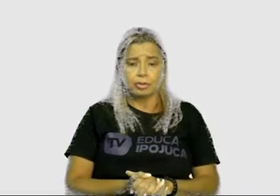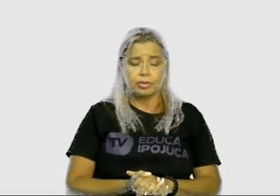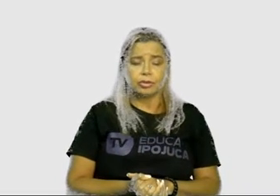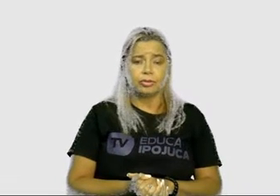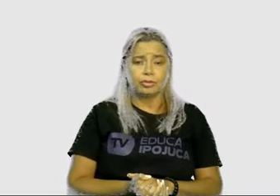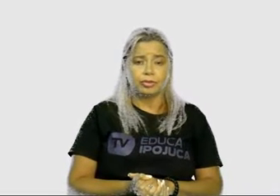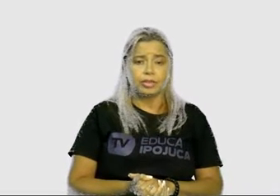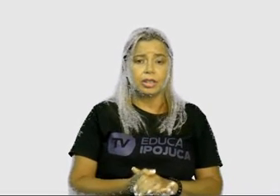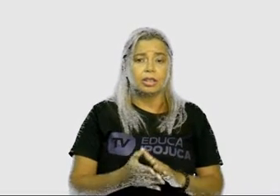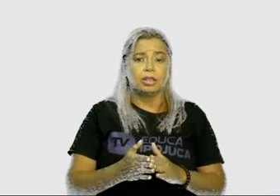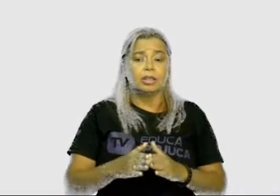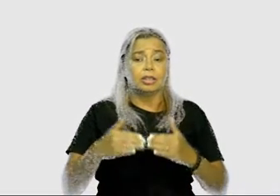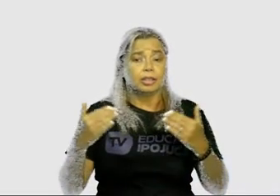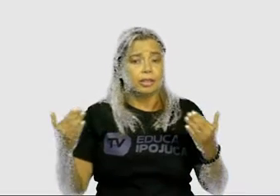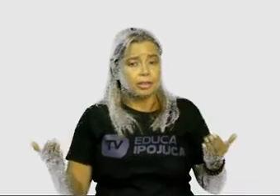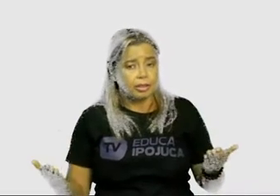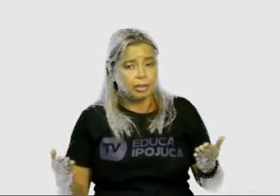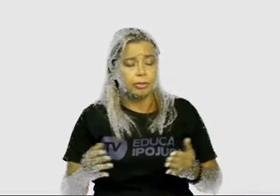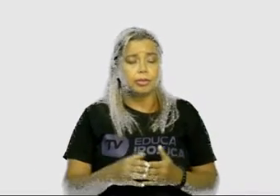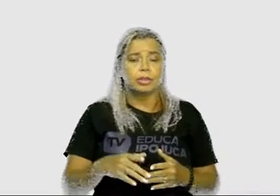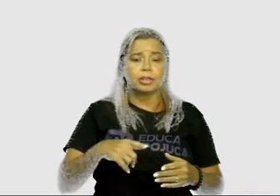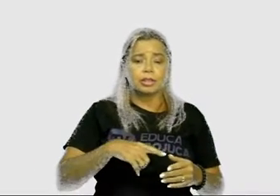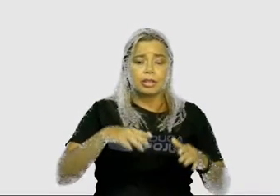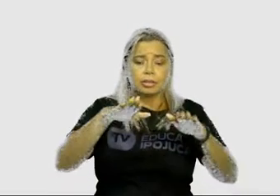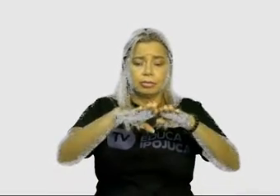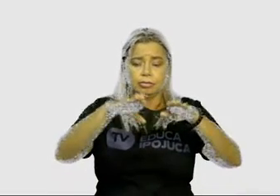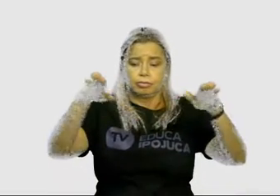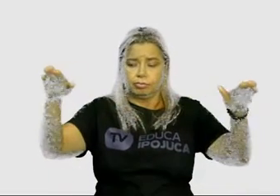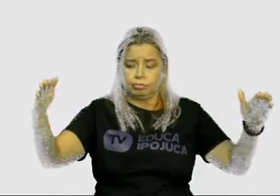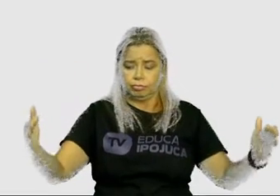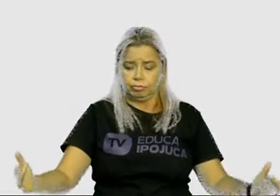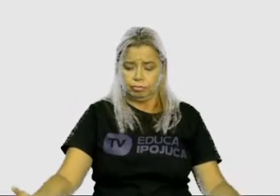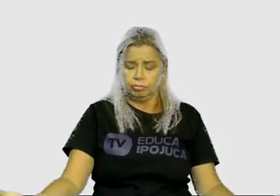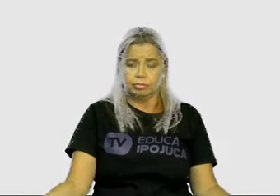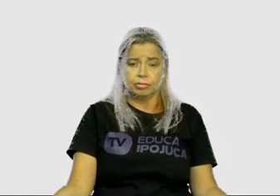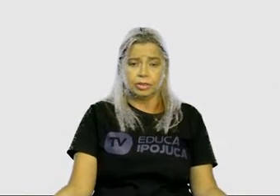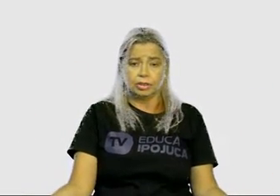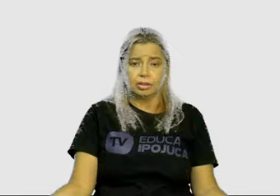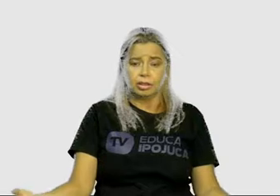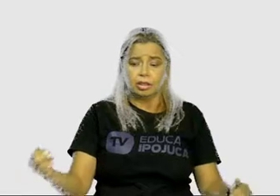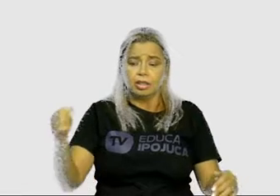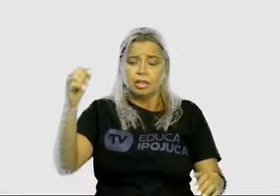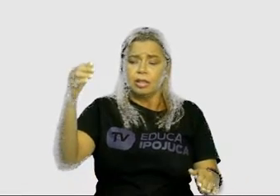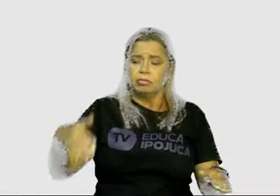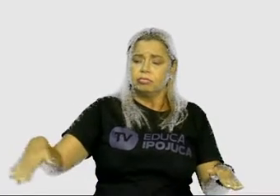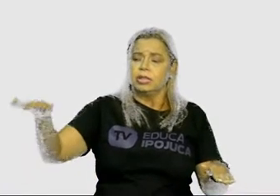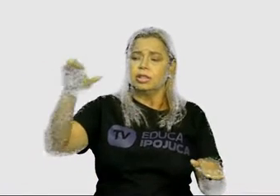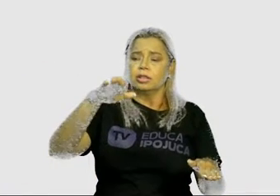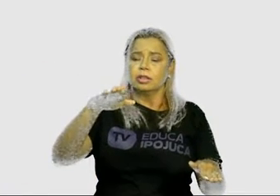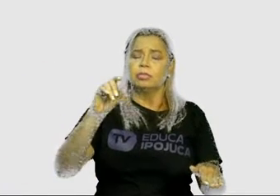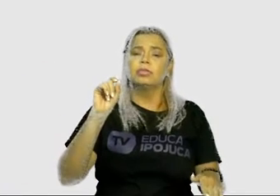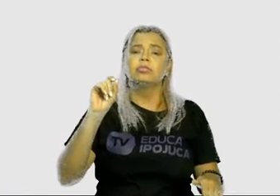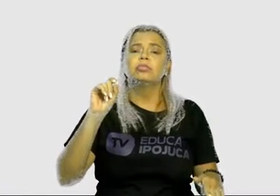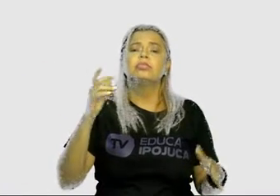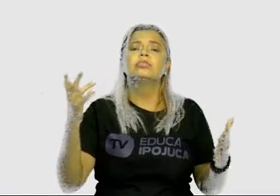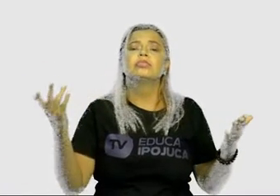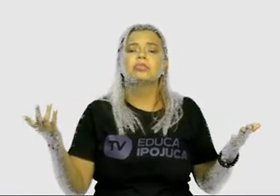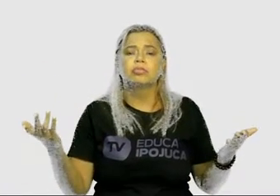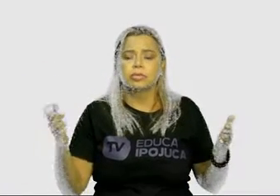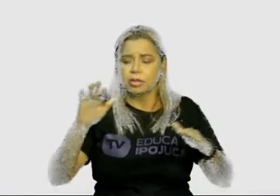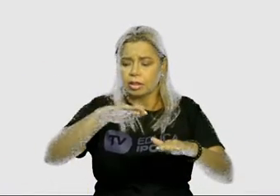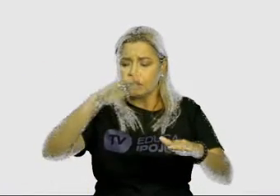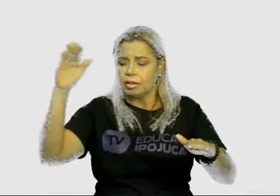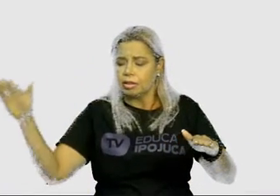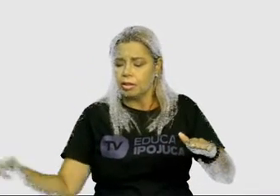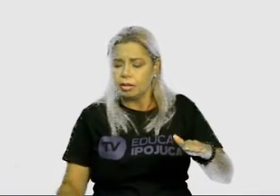minha referência for a mesa, o que está em cima e o que está embaixo? No caso aqui do